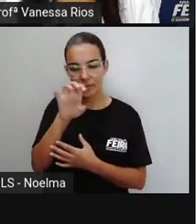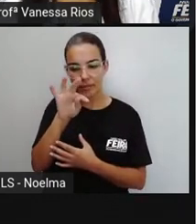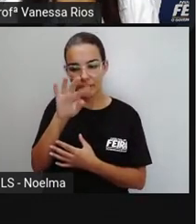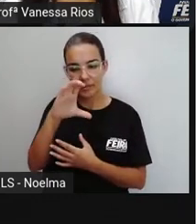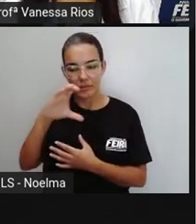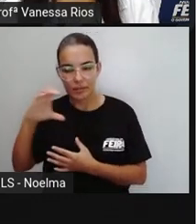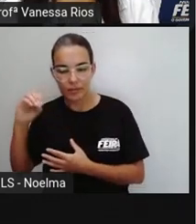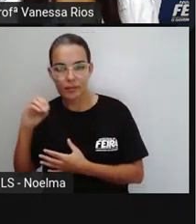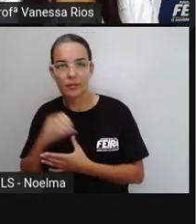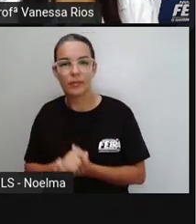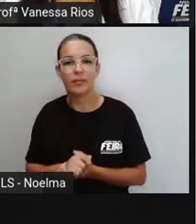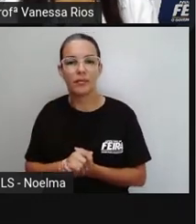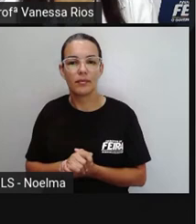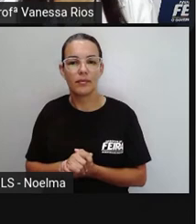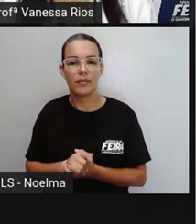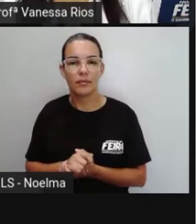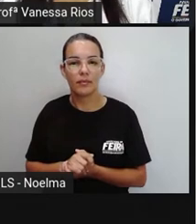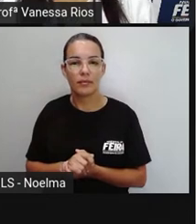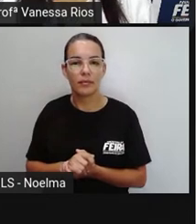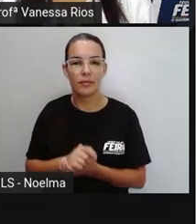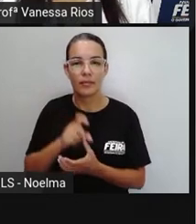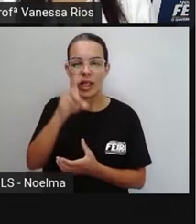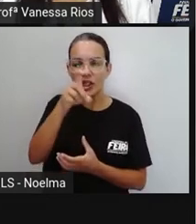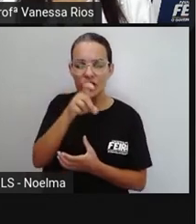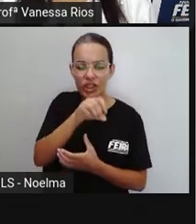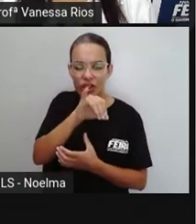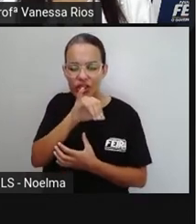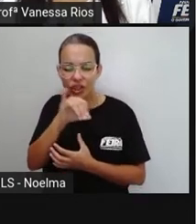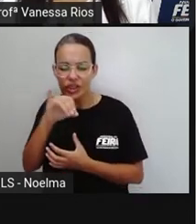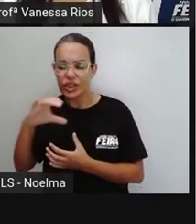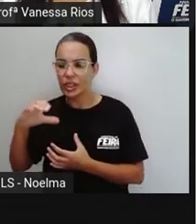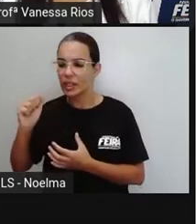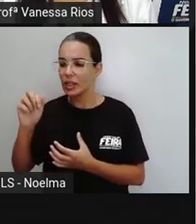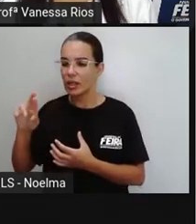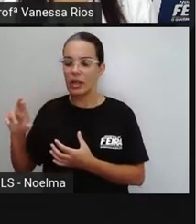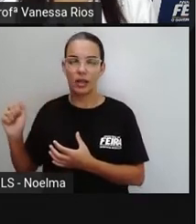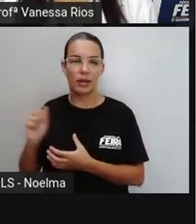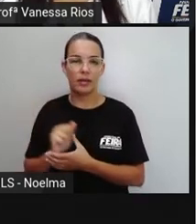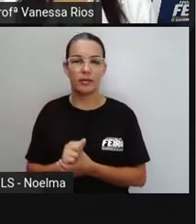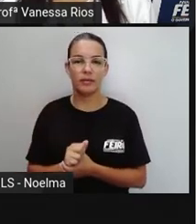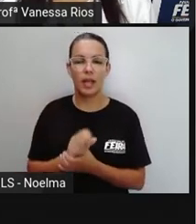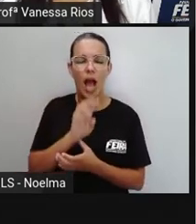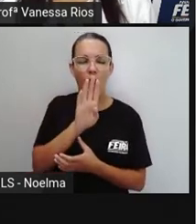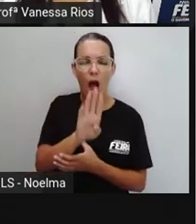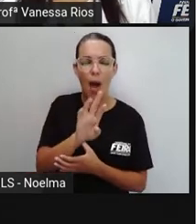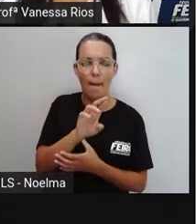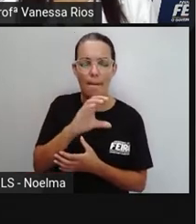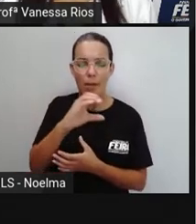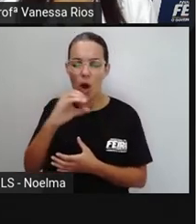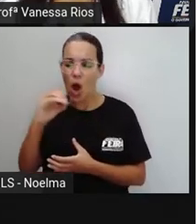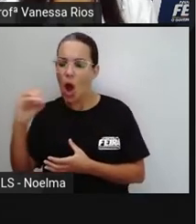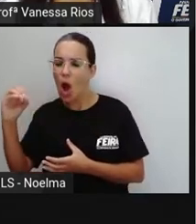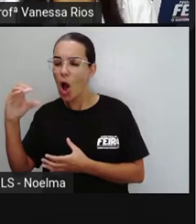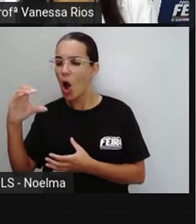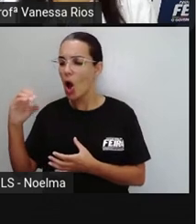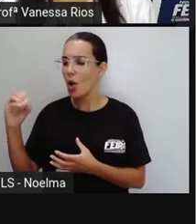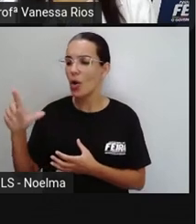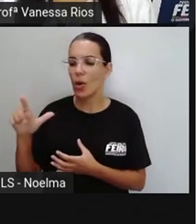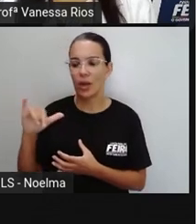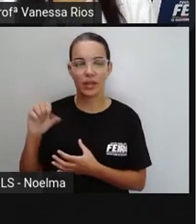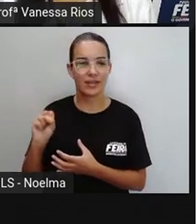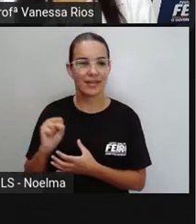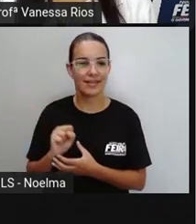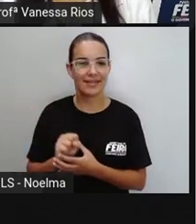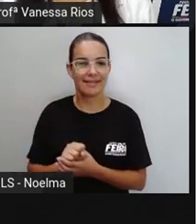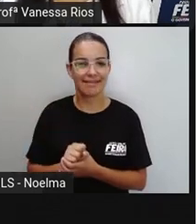xícara, fósforo, brócolis, rúcula.